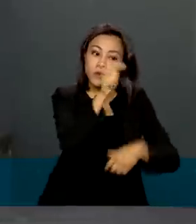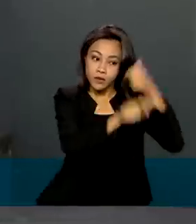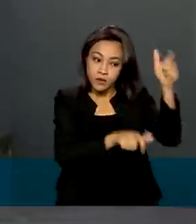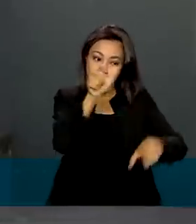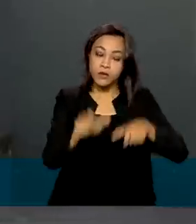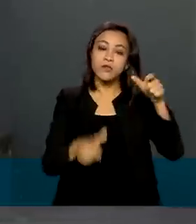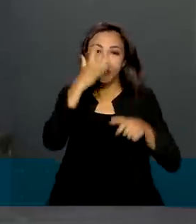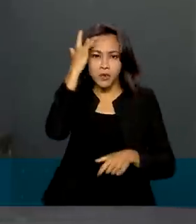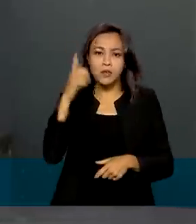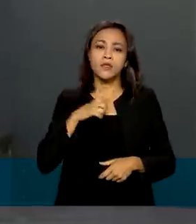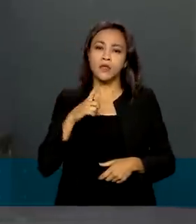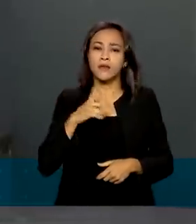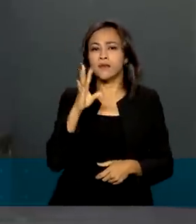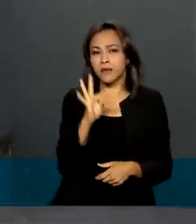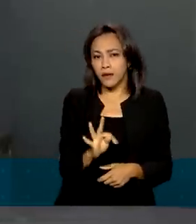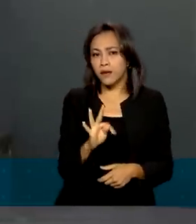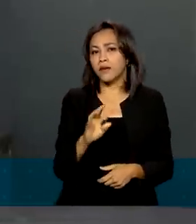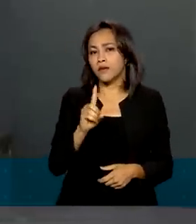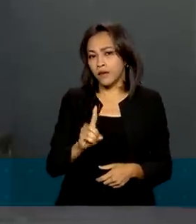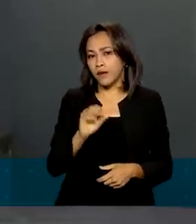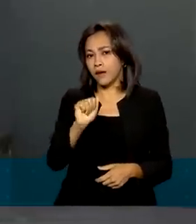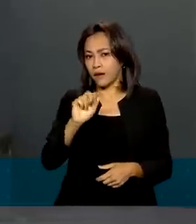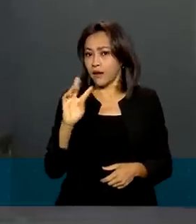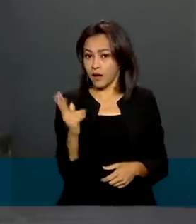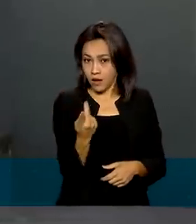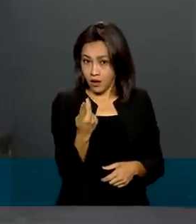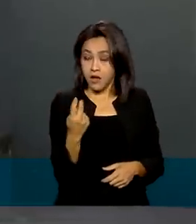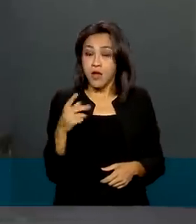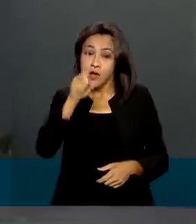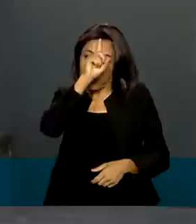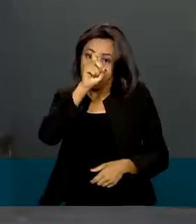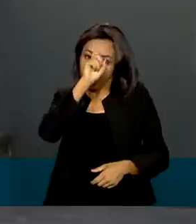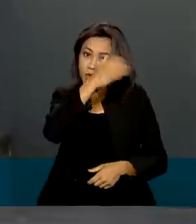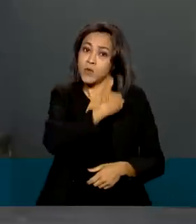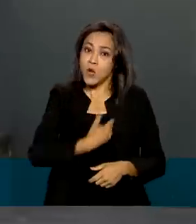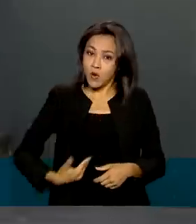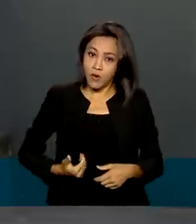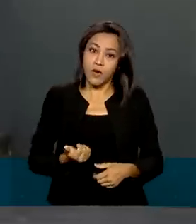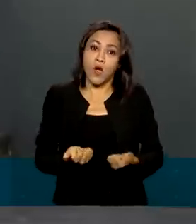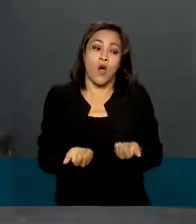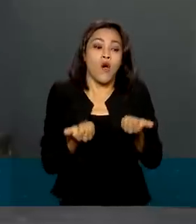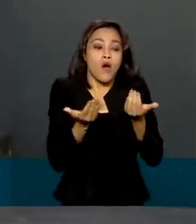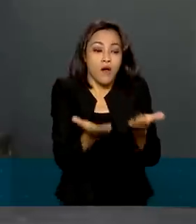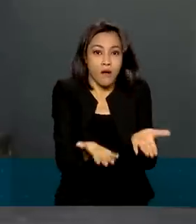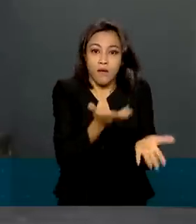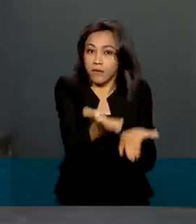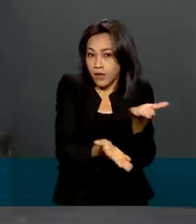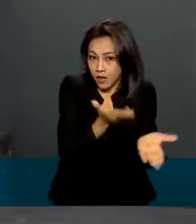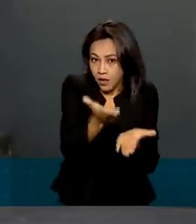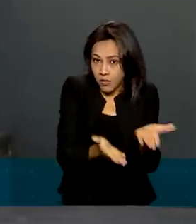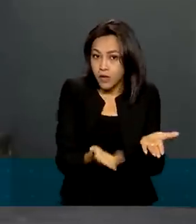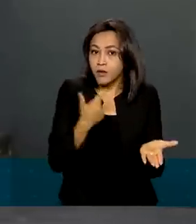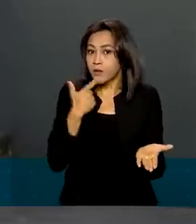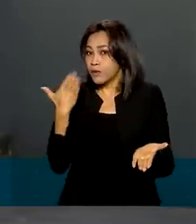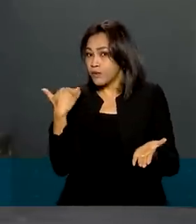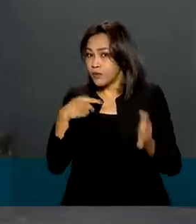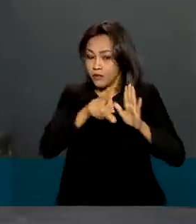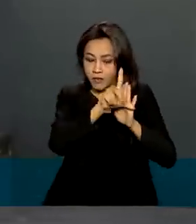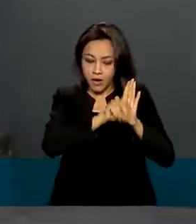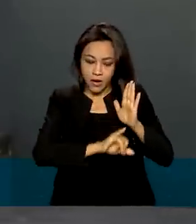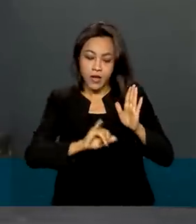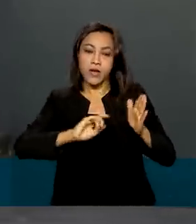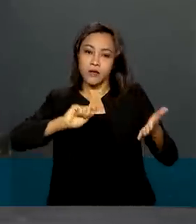com TDAH e o SUS oferece tratamento para TDAH. Uma lei acaba de ser sancionada